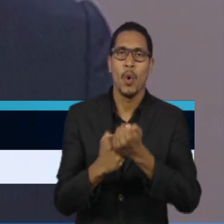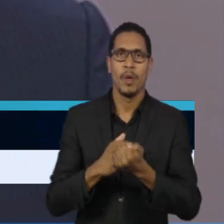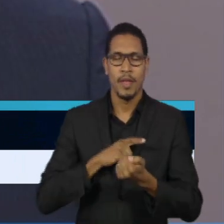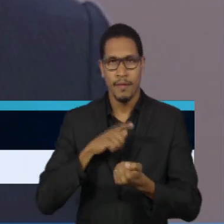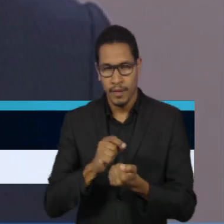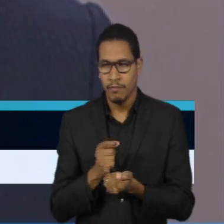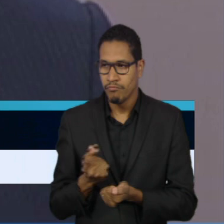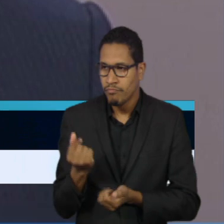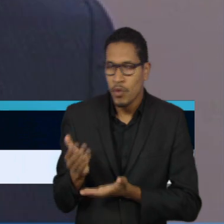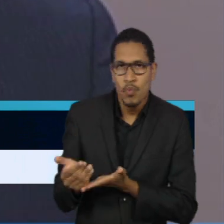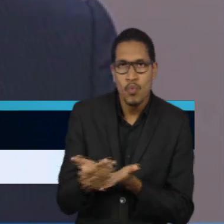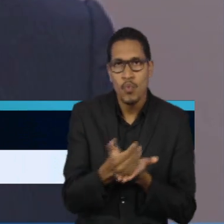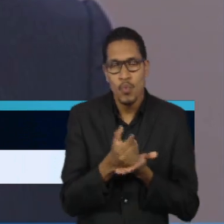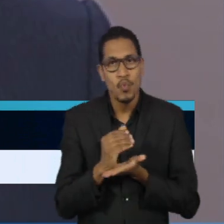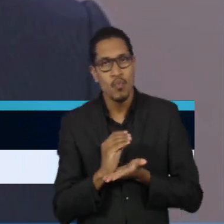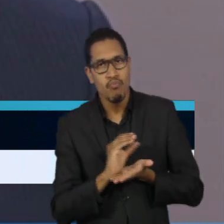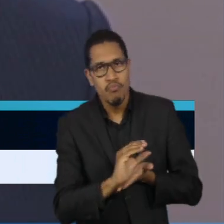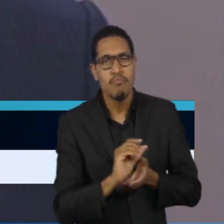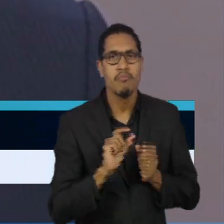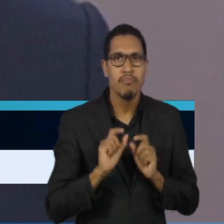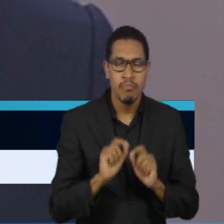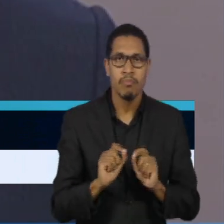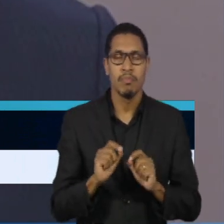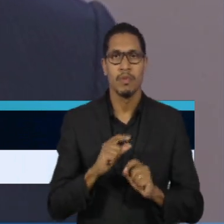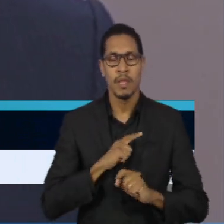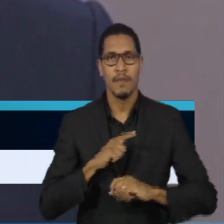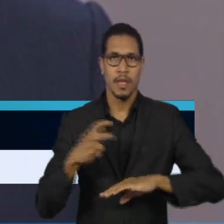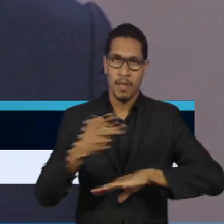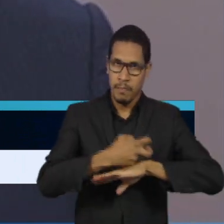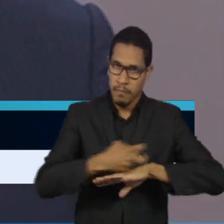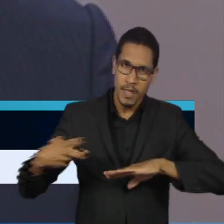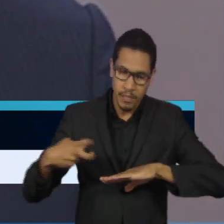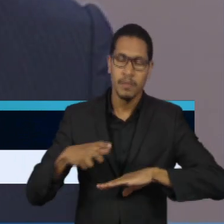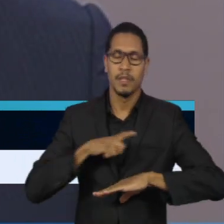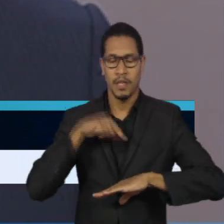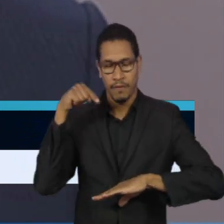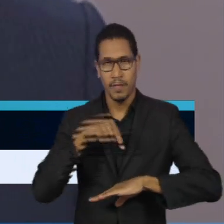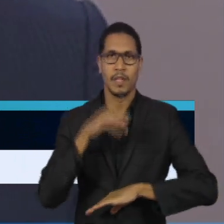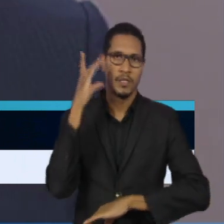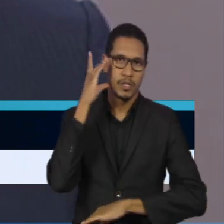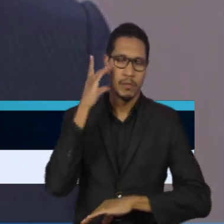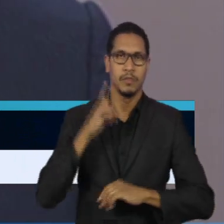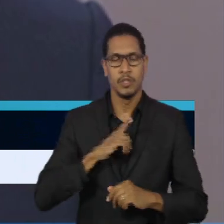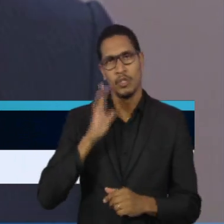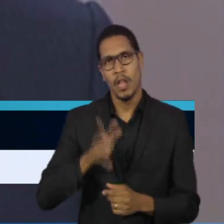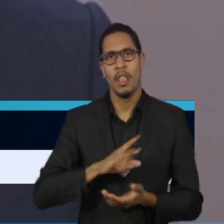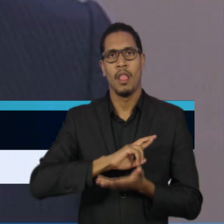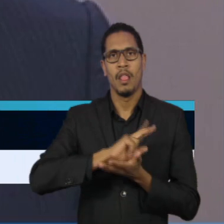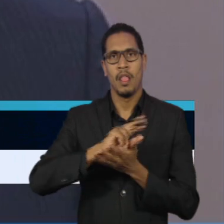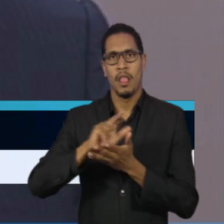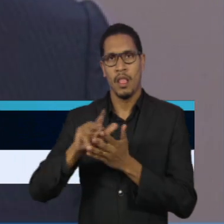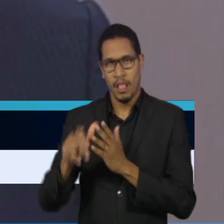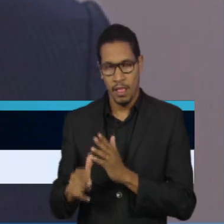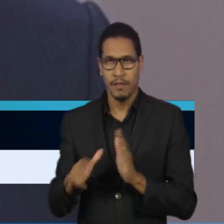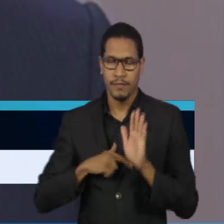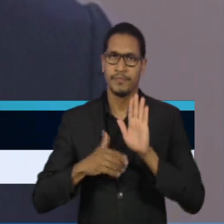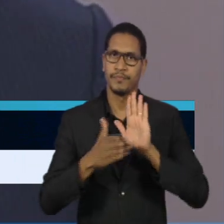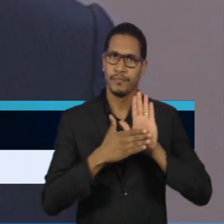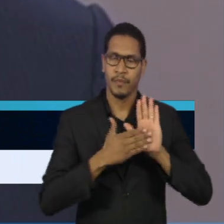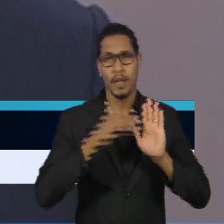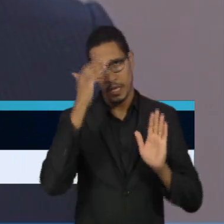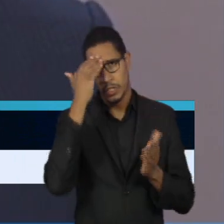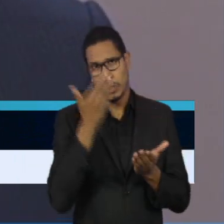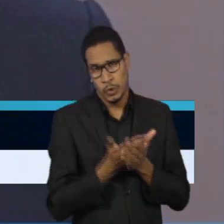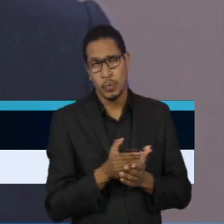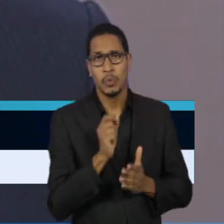vaquinhas para as manifestações pró-impeachment, manifestações diversas vezes das pautas que eu acredito,